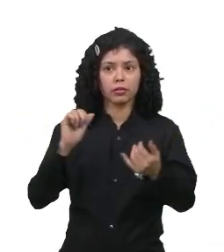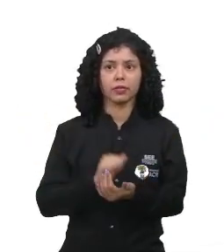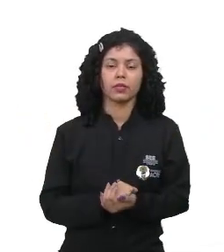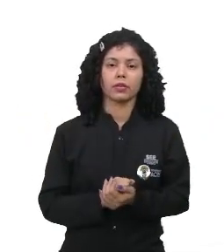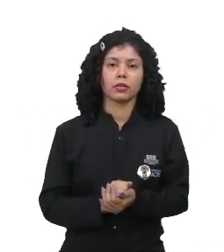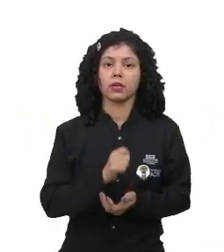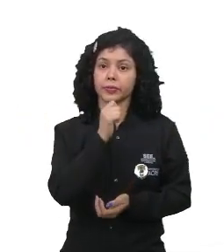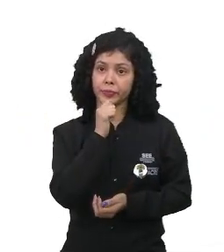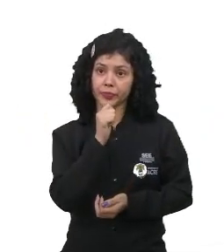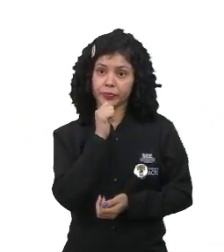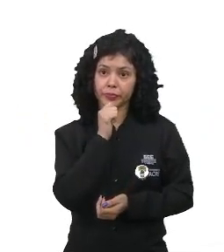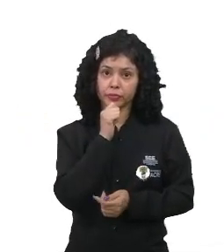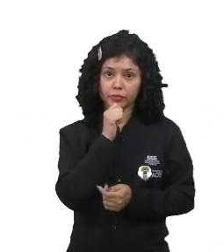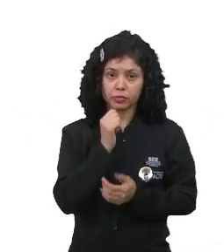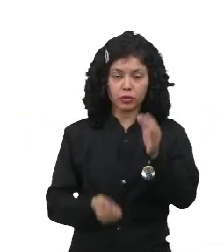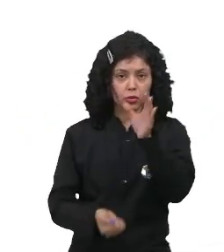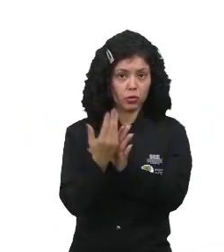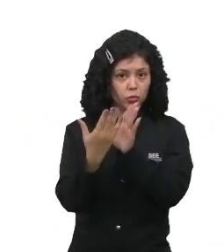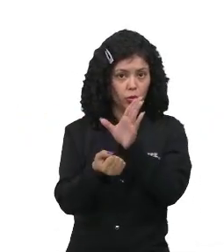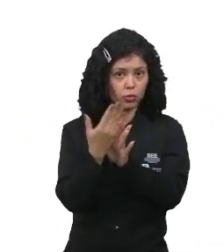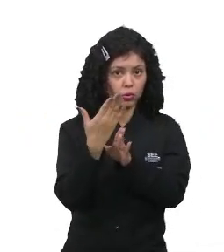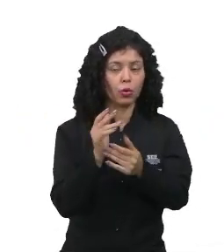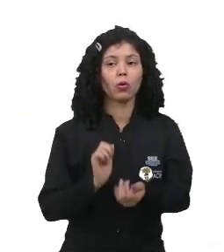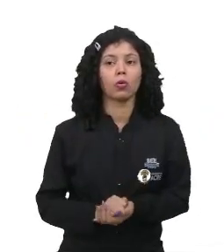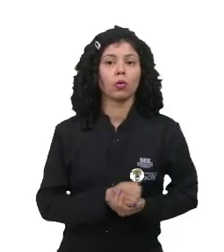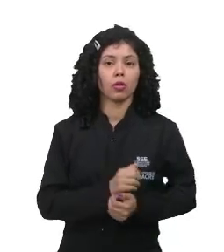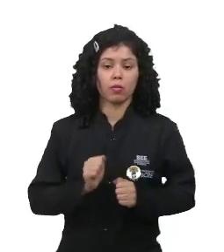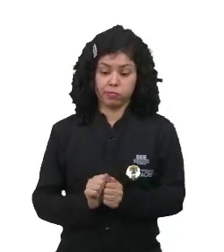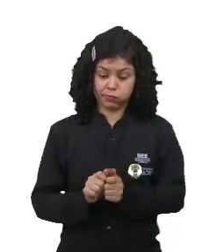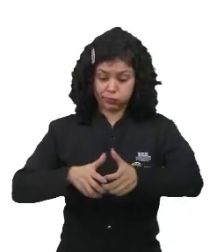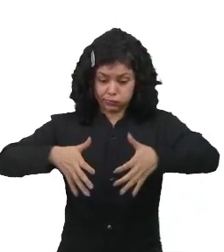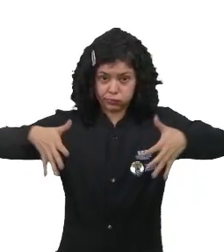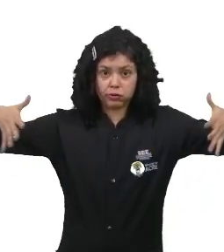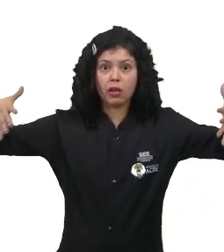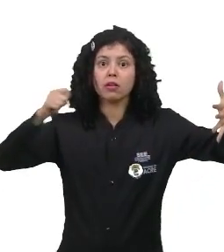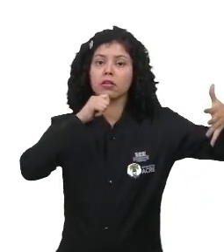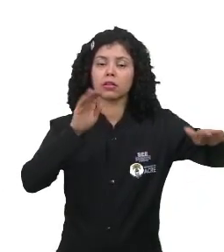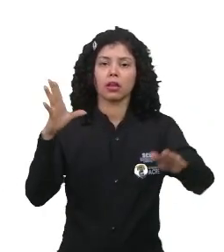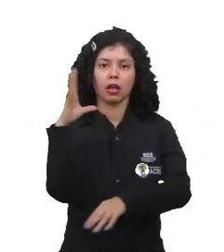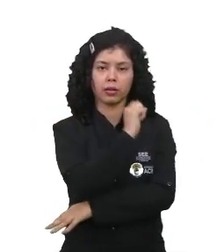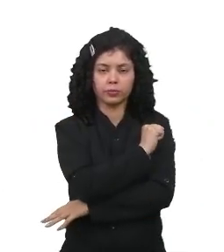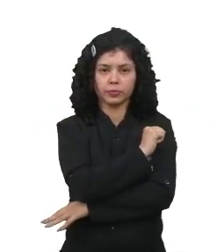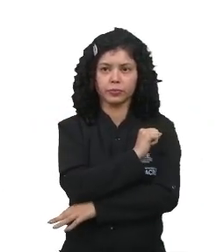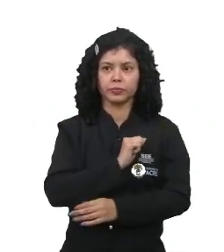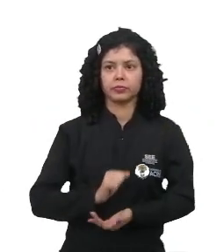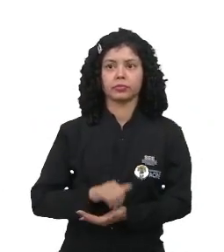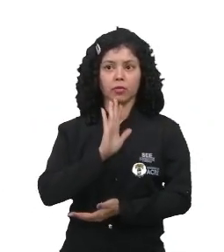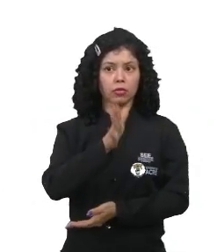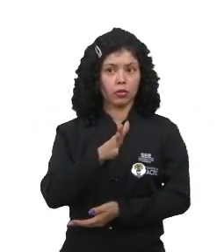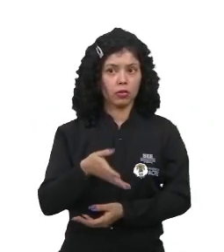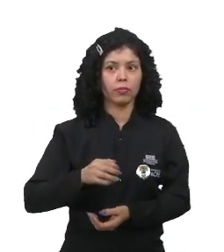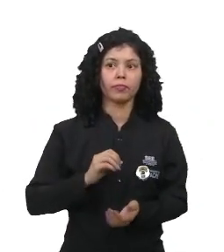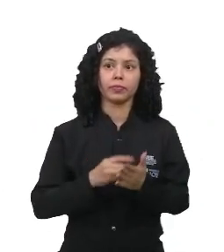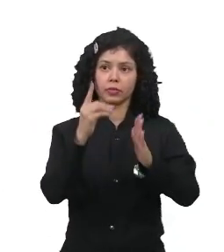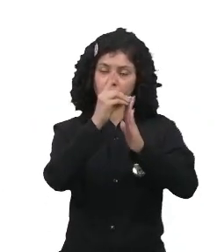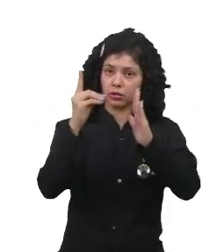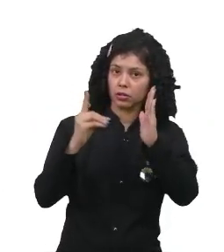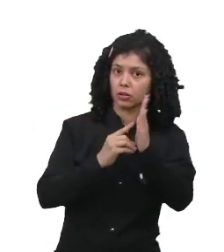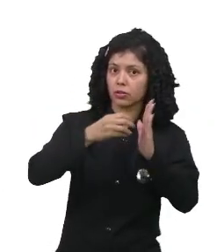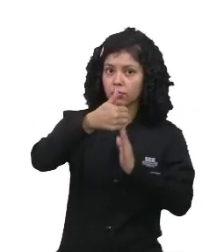acionar as linhas de produção e expansão da produção em série. Já na década de